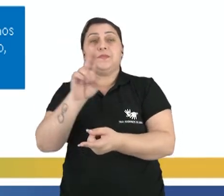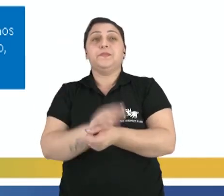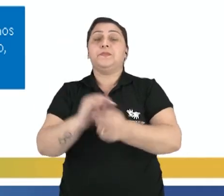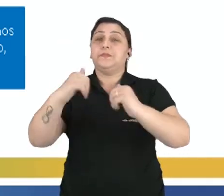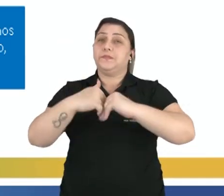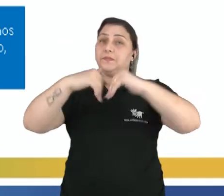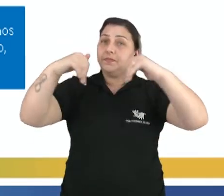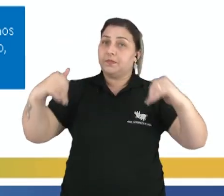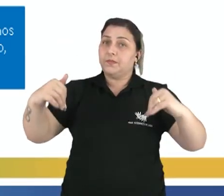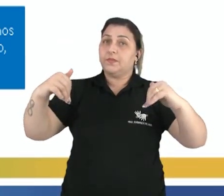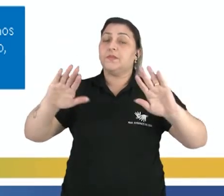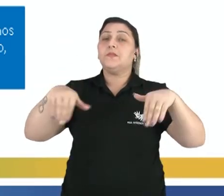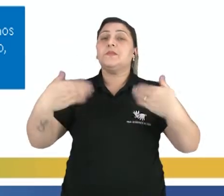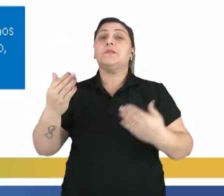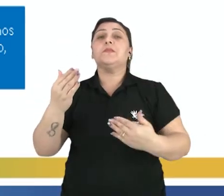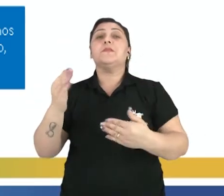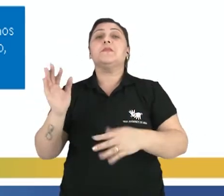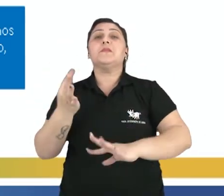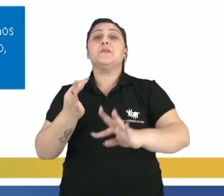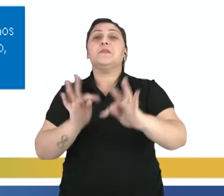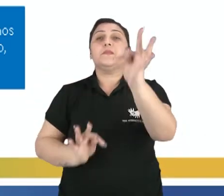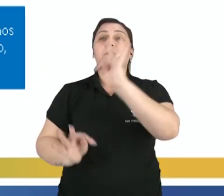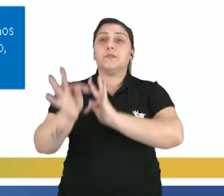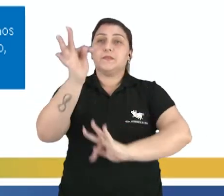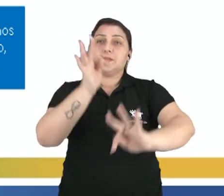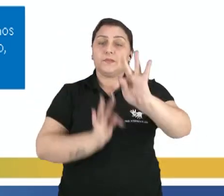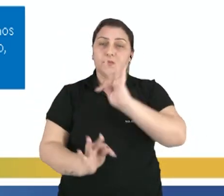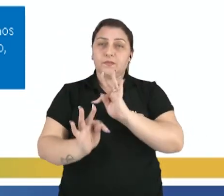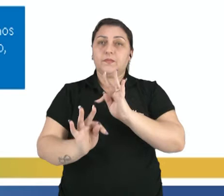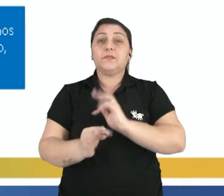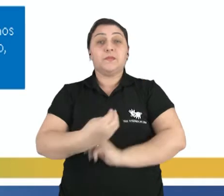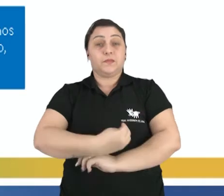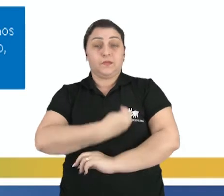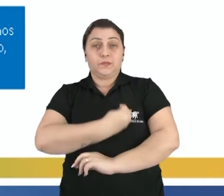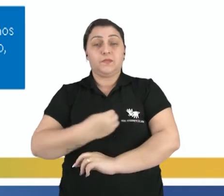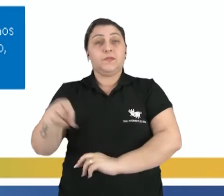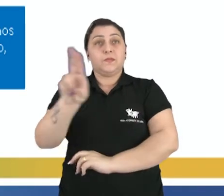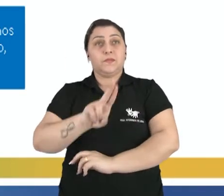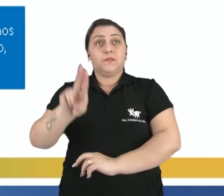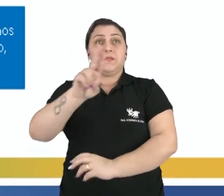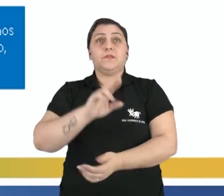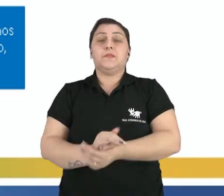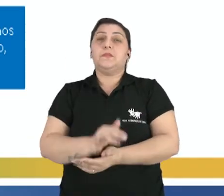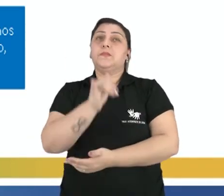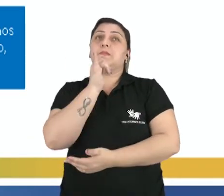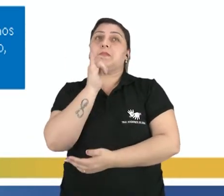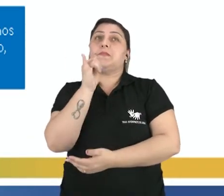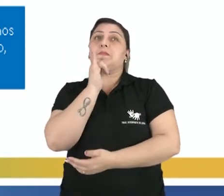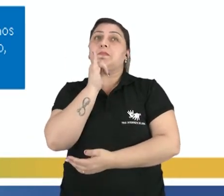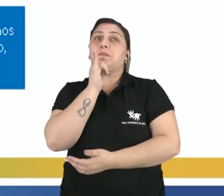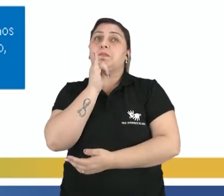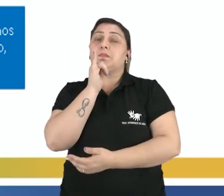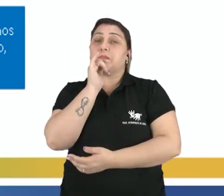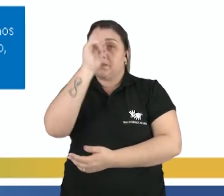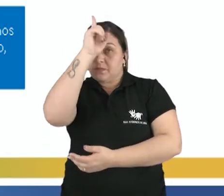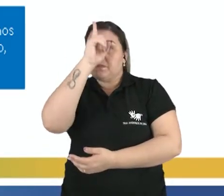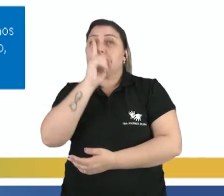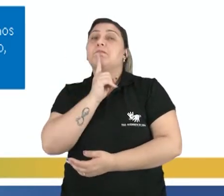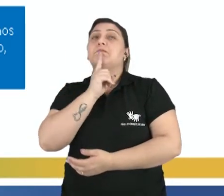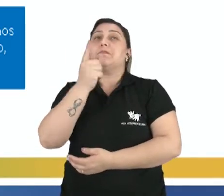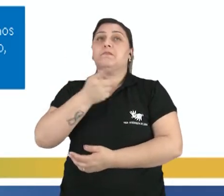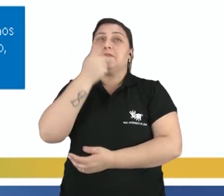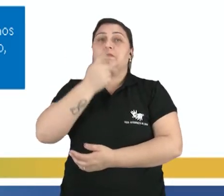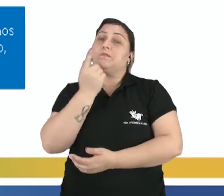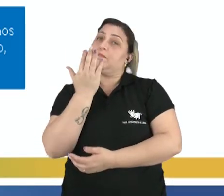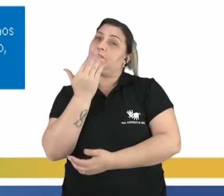separar que tipo de tecnologias e que tipo de seres vivos vão ser utilizados. Por exemplo, a cor amarela, ela fala